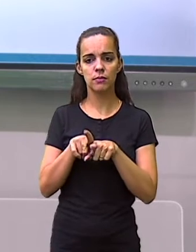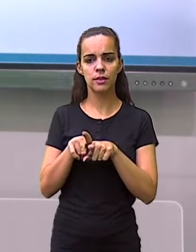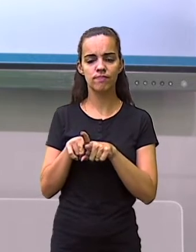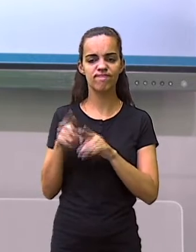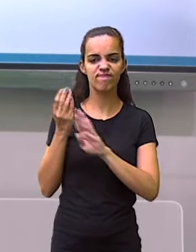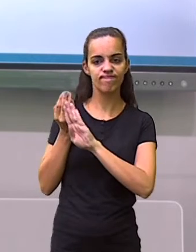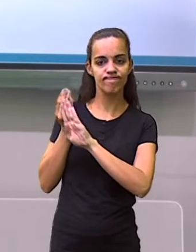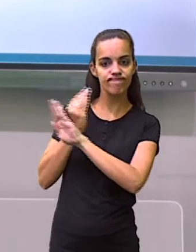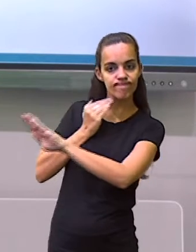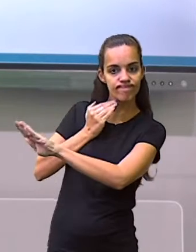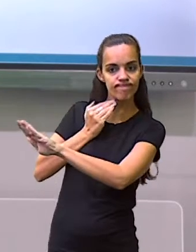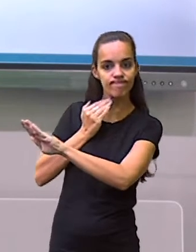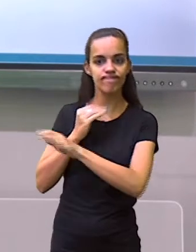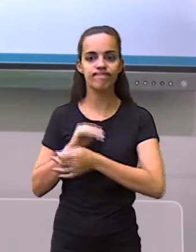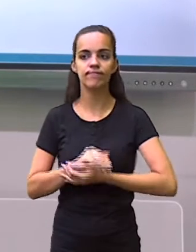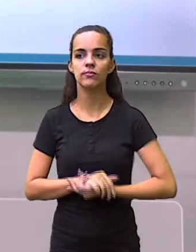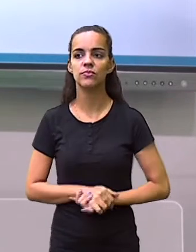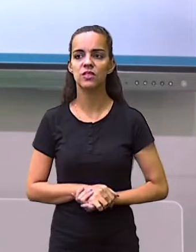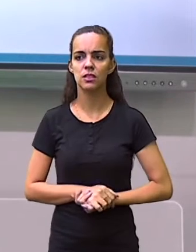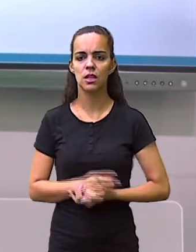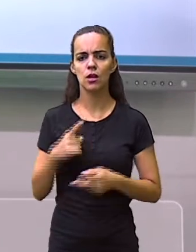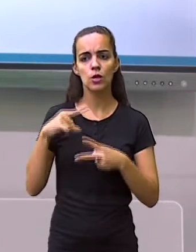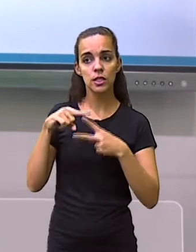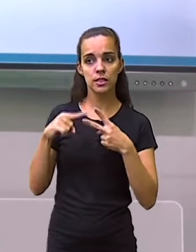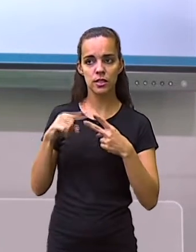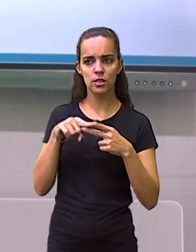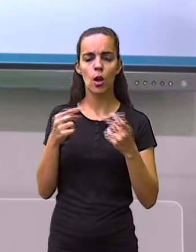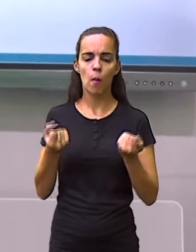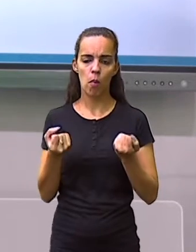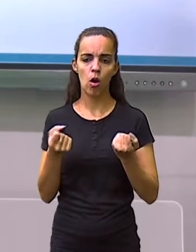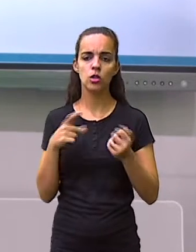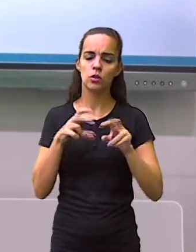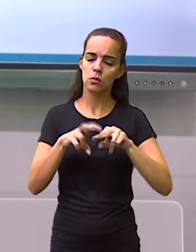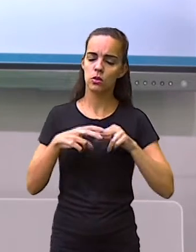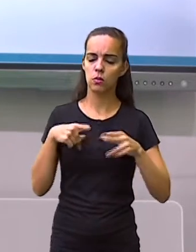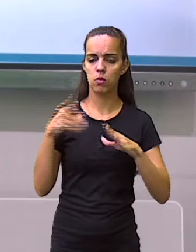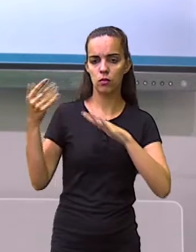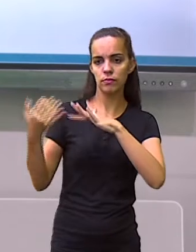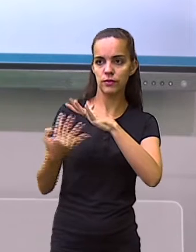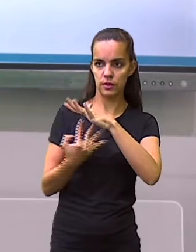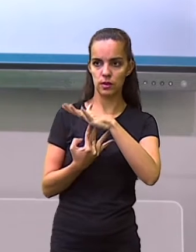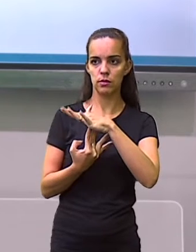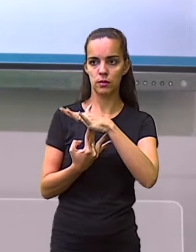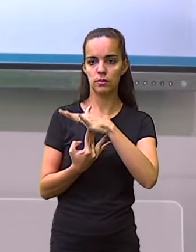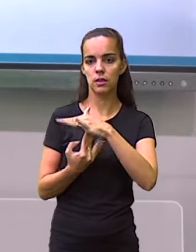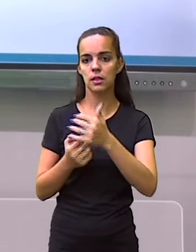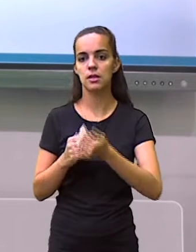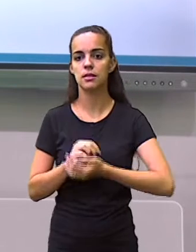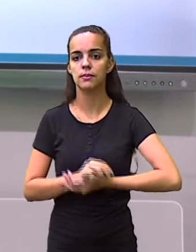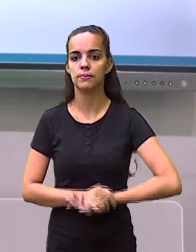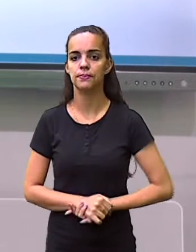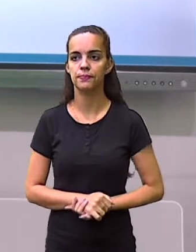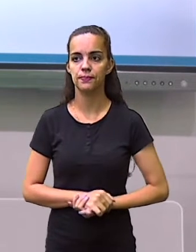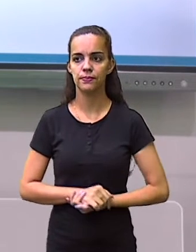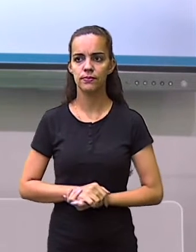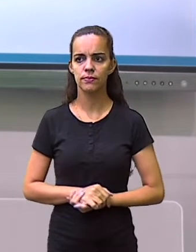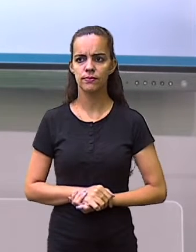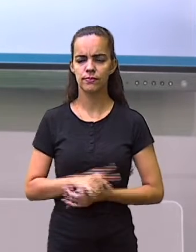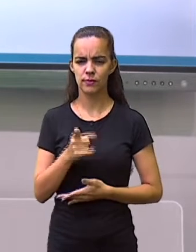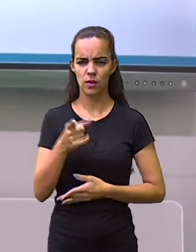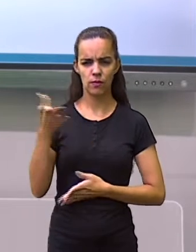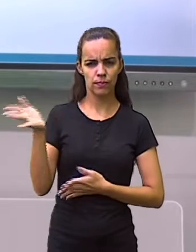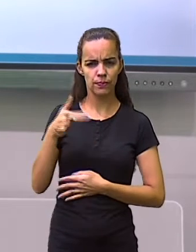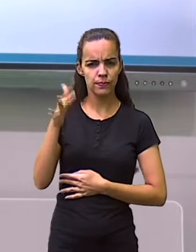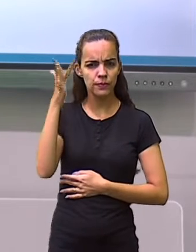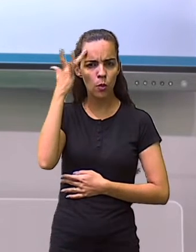repulsão. E estes podem agir de forma em conjunto. Vamos